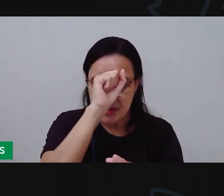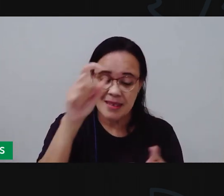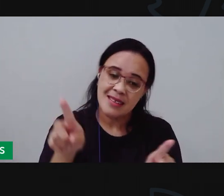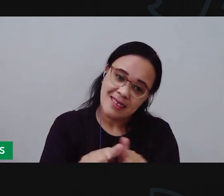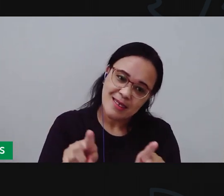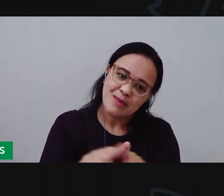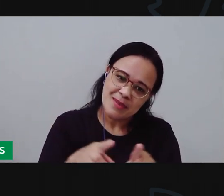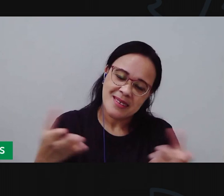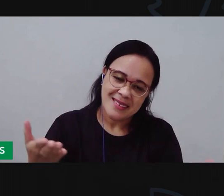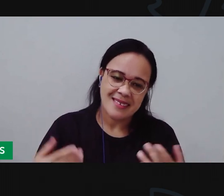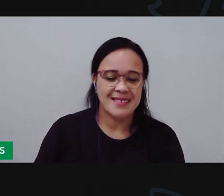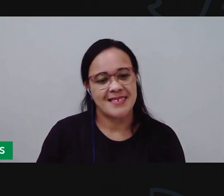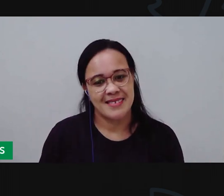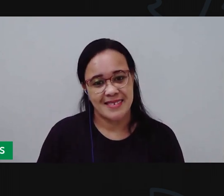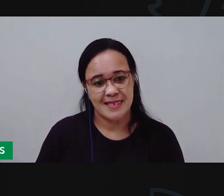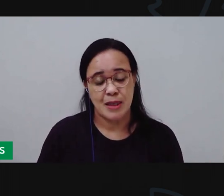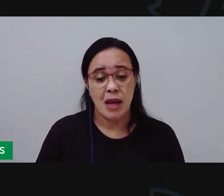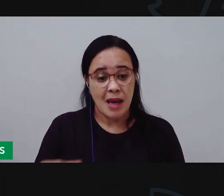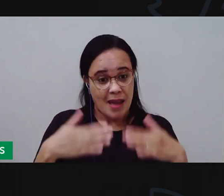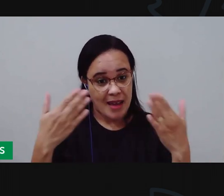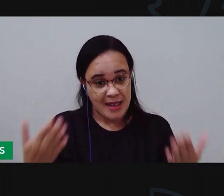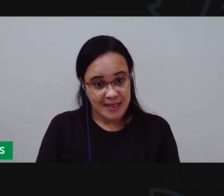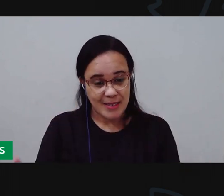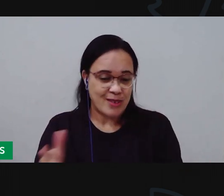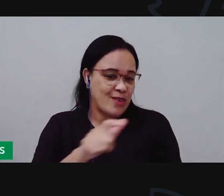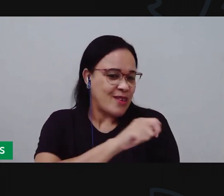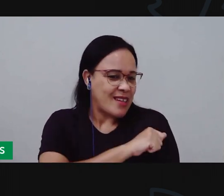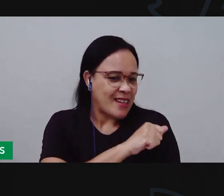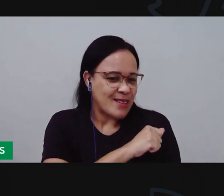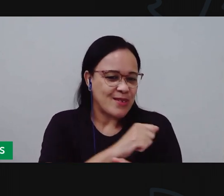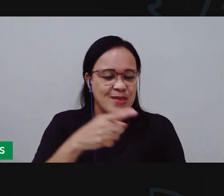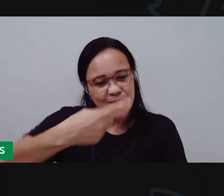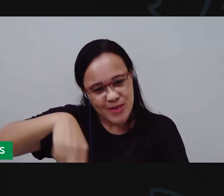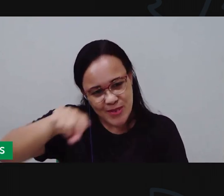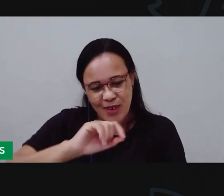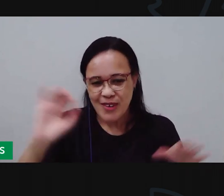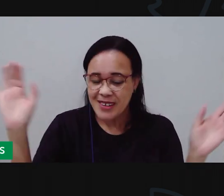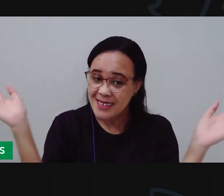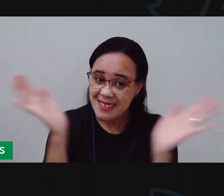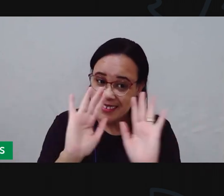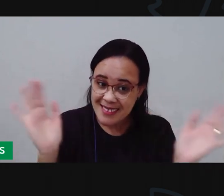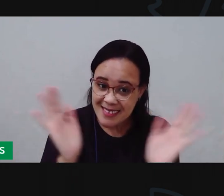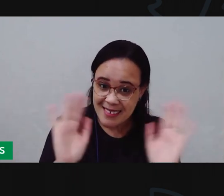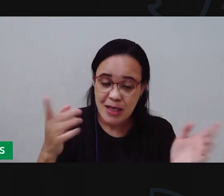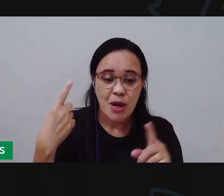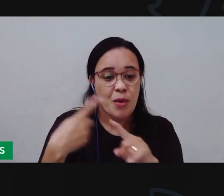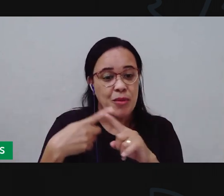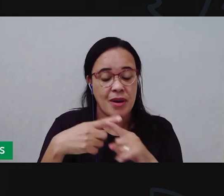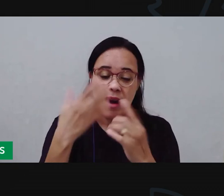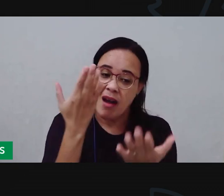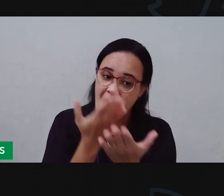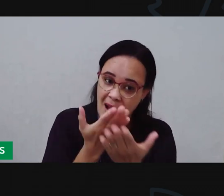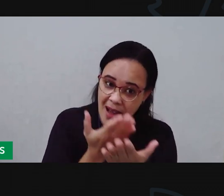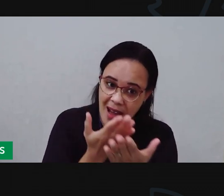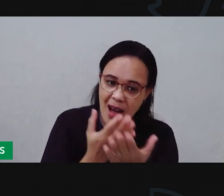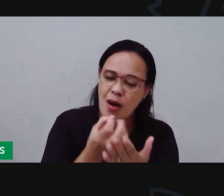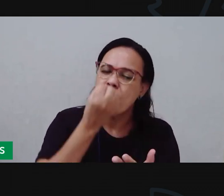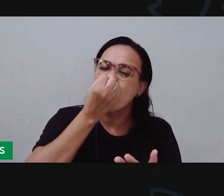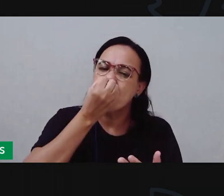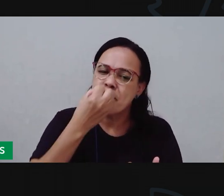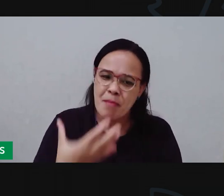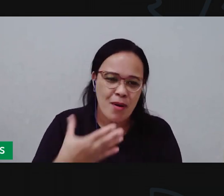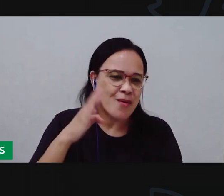Crianças, nós vamos nos despedir agora. Olha, a aula está muito gostosa, muito boa,